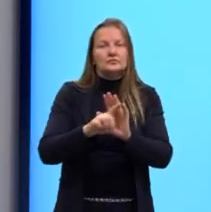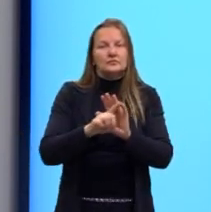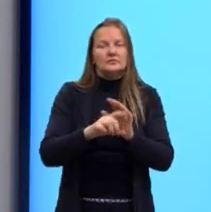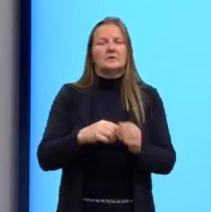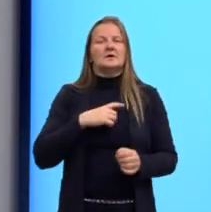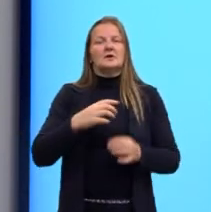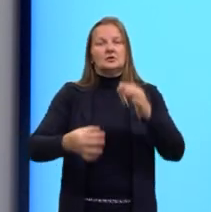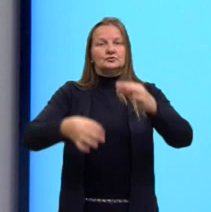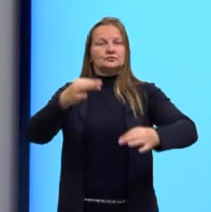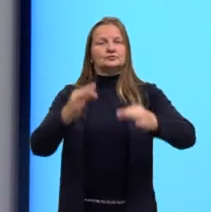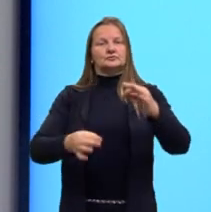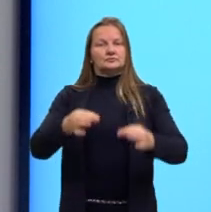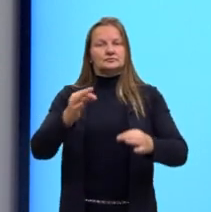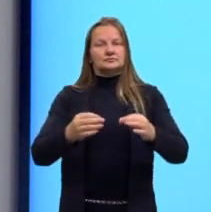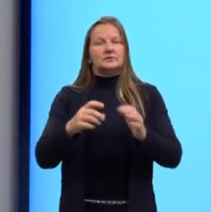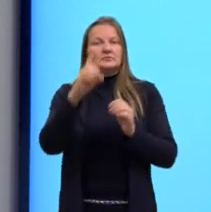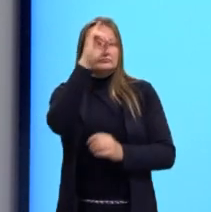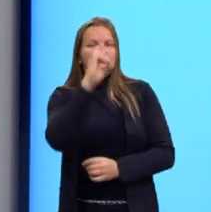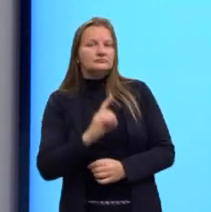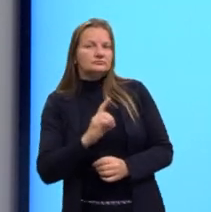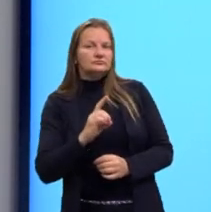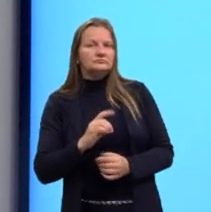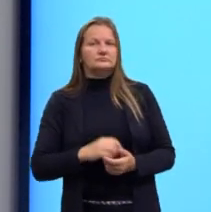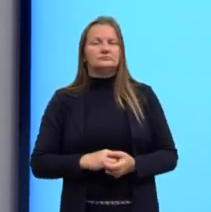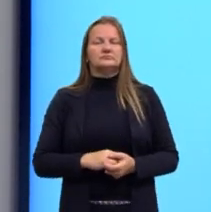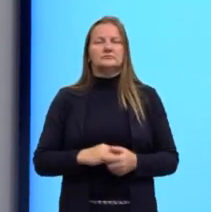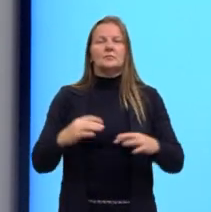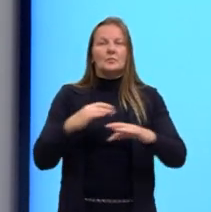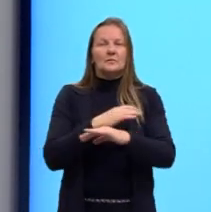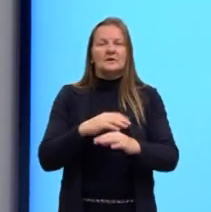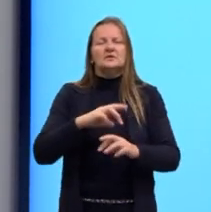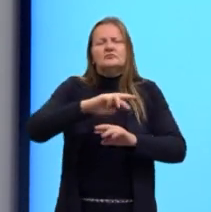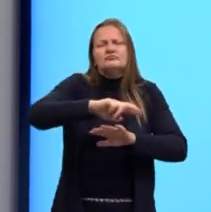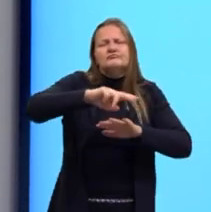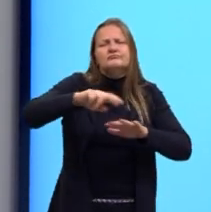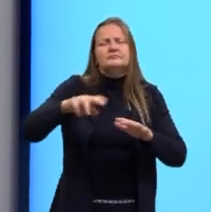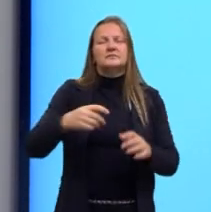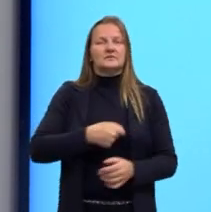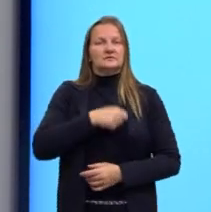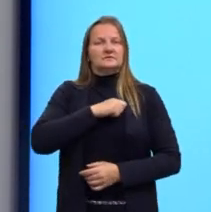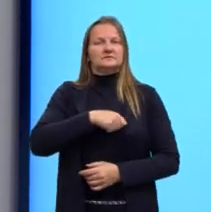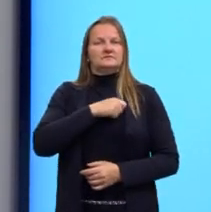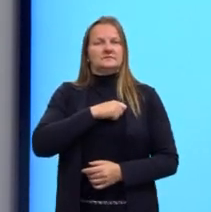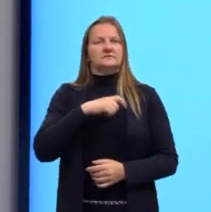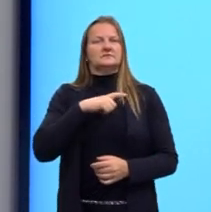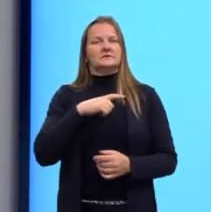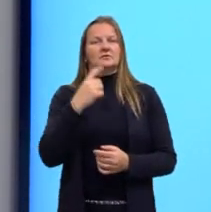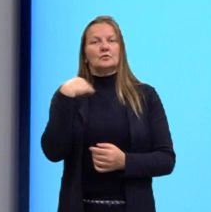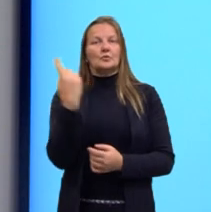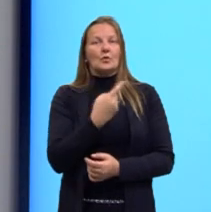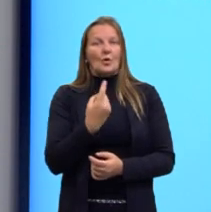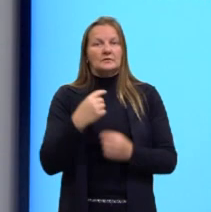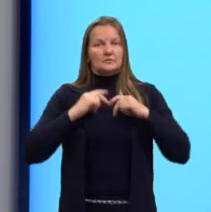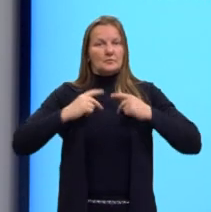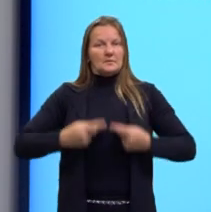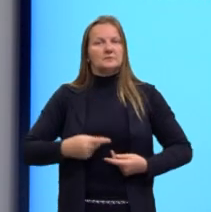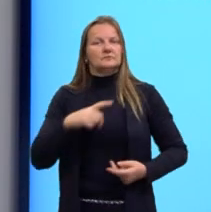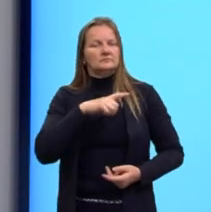justiça. Os nossos direitos de ir e vir. Então, esses são alguns direitos civis que nós, como seres humanos, temos.